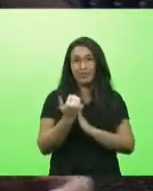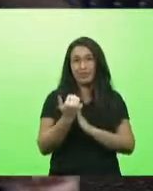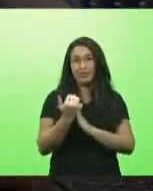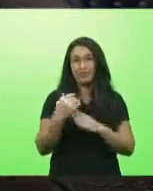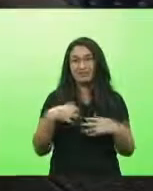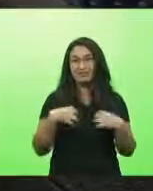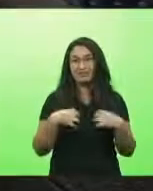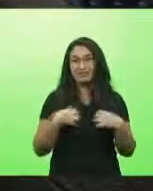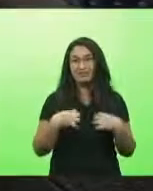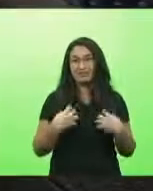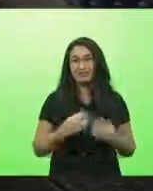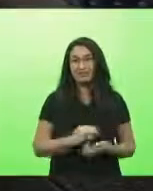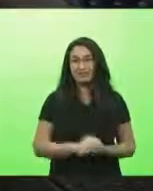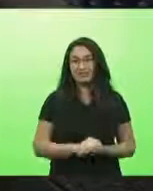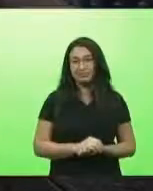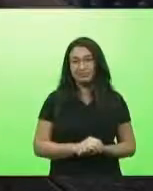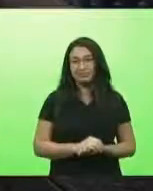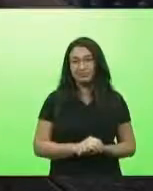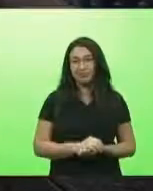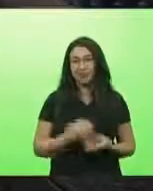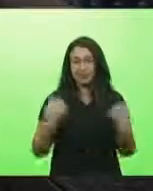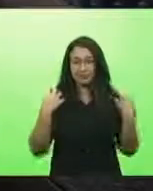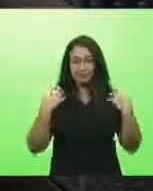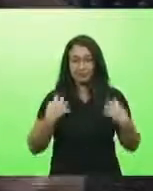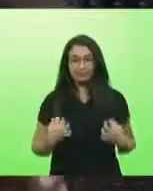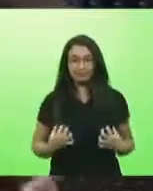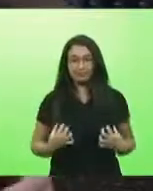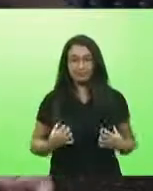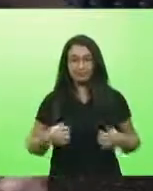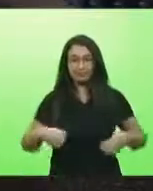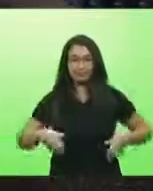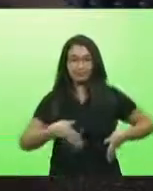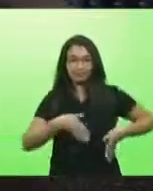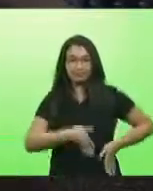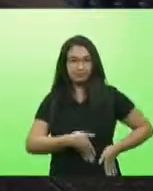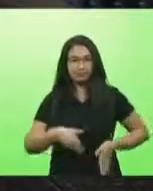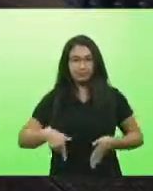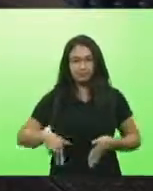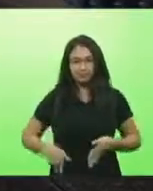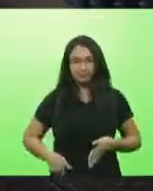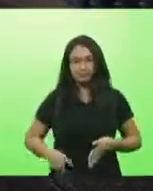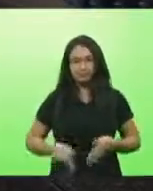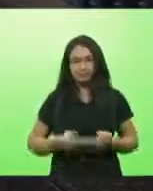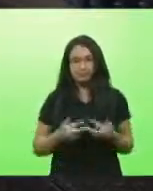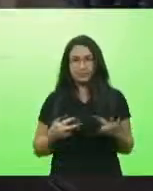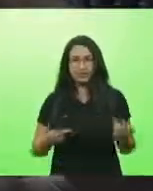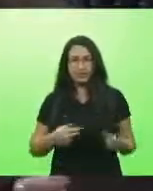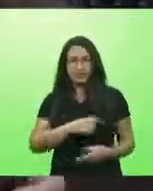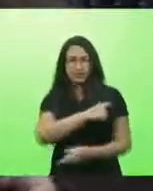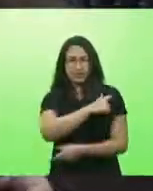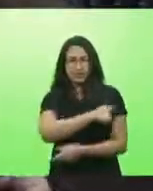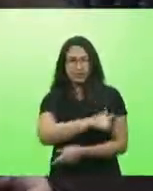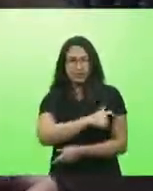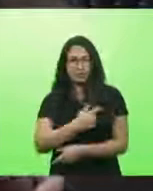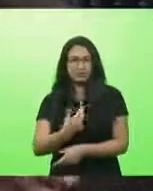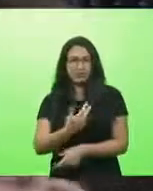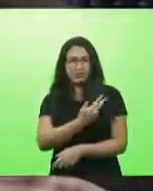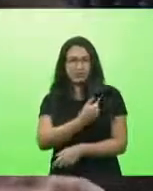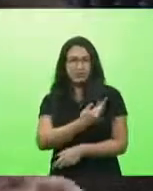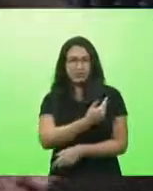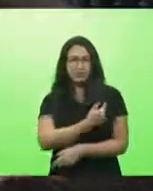na hora de tirar botar aquela farda rambólica cheia de equipamento aí bota o braço tatuado uma escultura de gel no cabelo